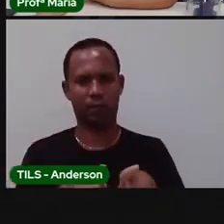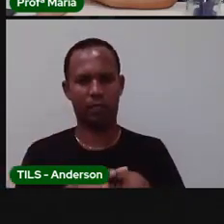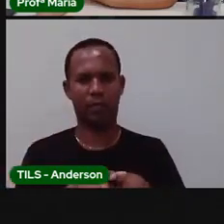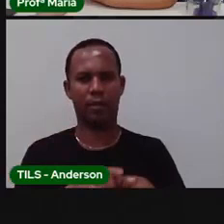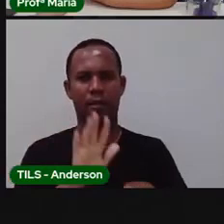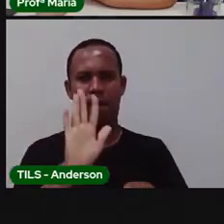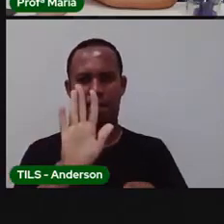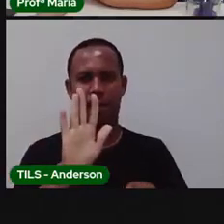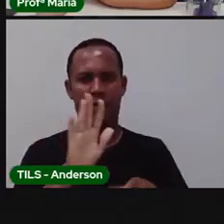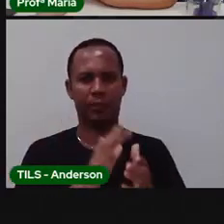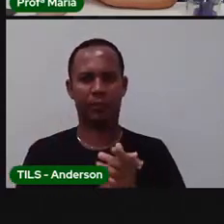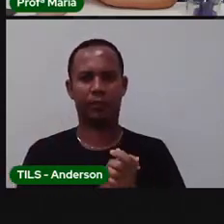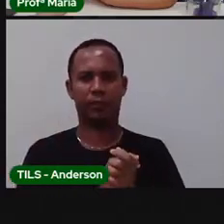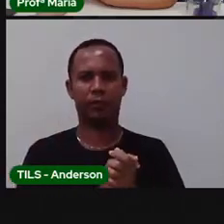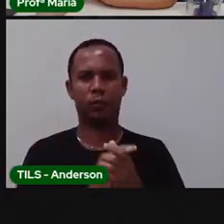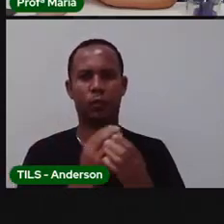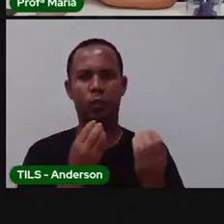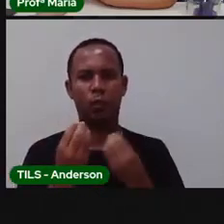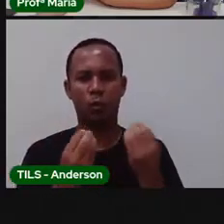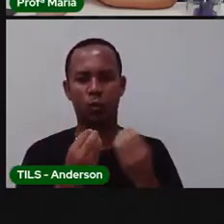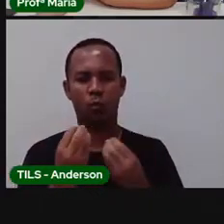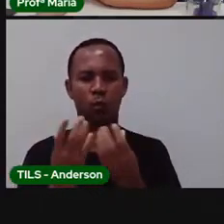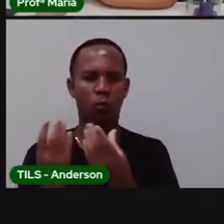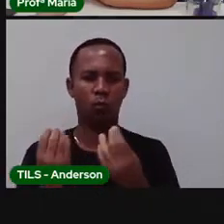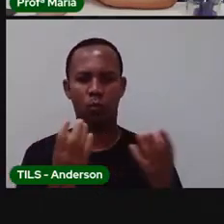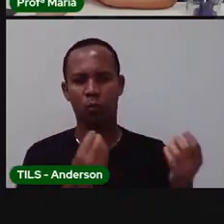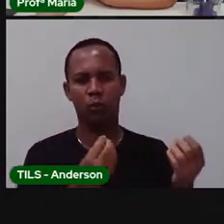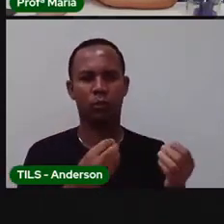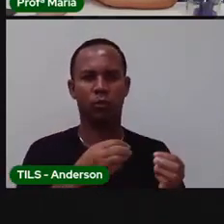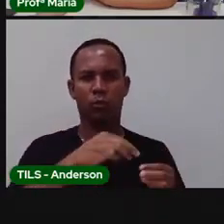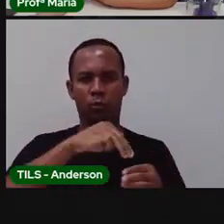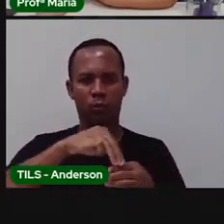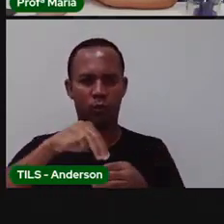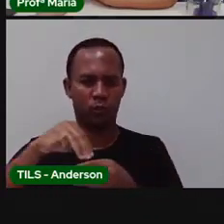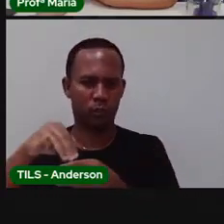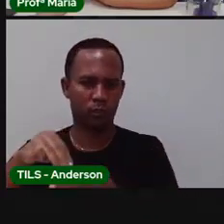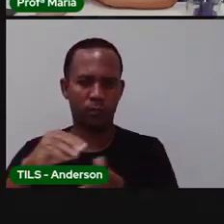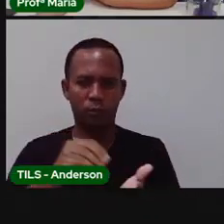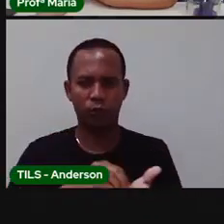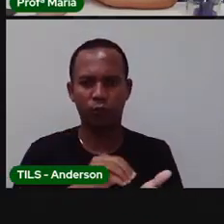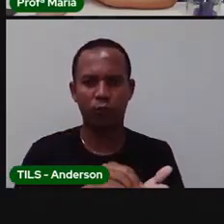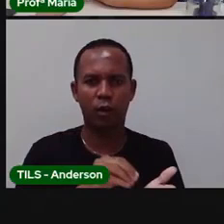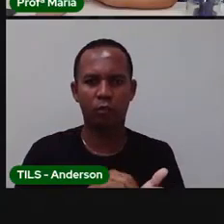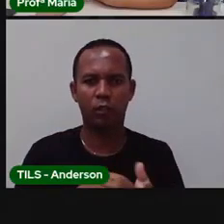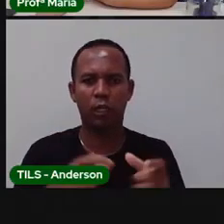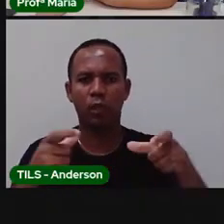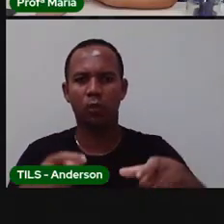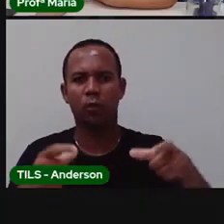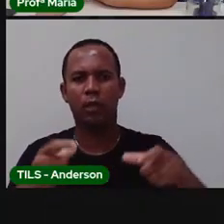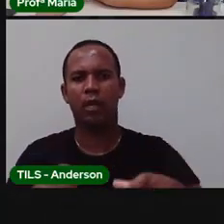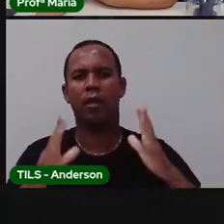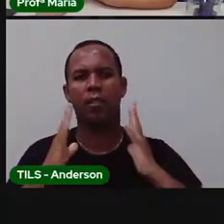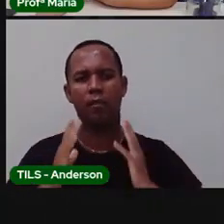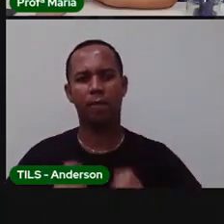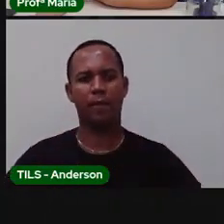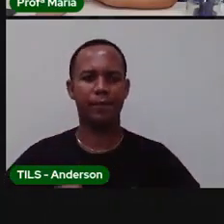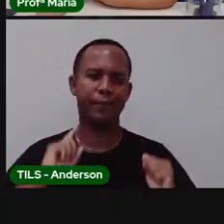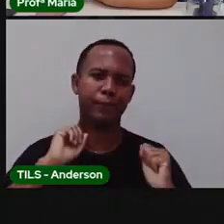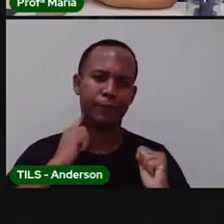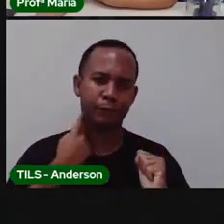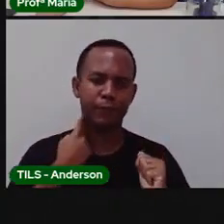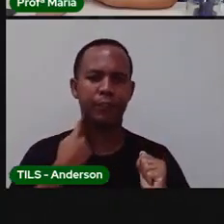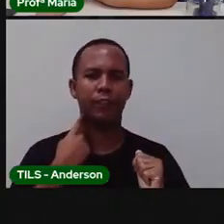entanto muitos municípios ainda não tem serviço de tratamento de esgoto que é despejado